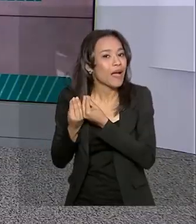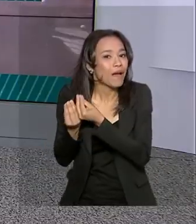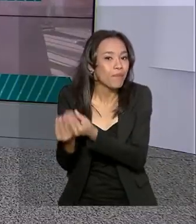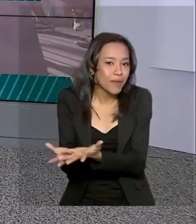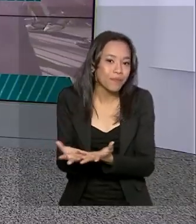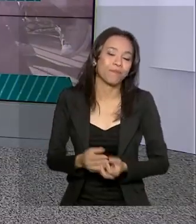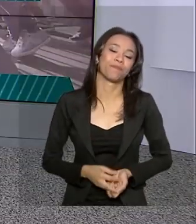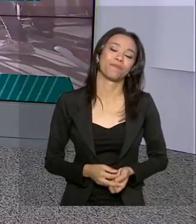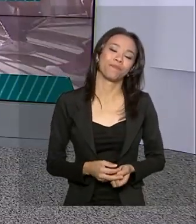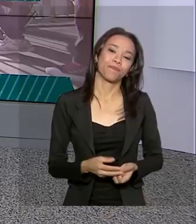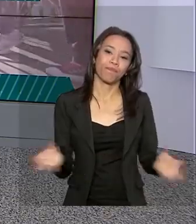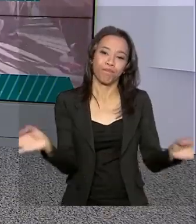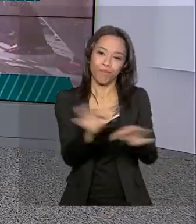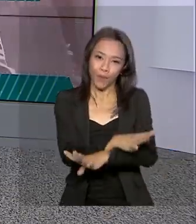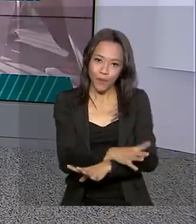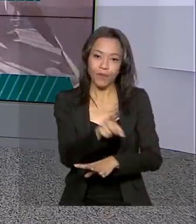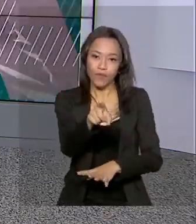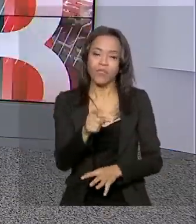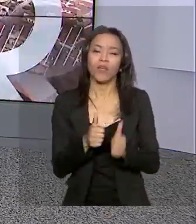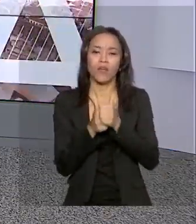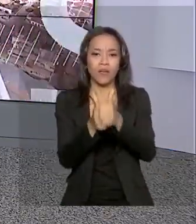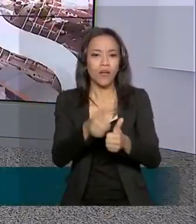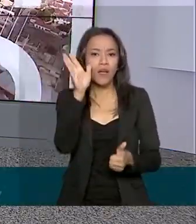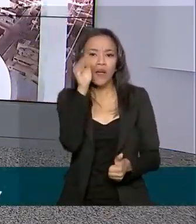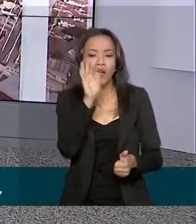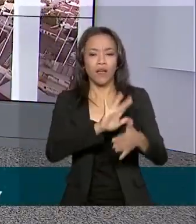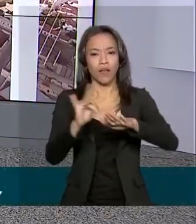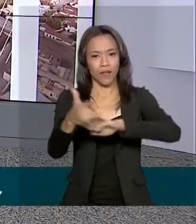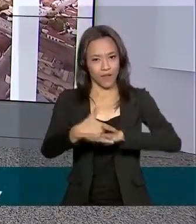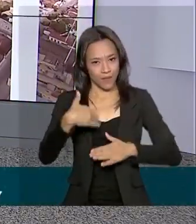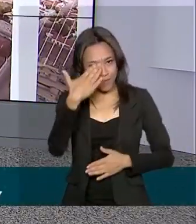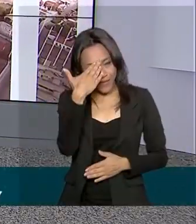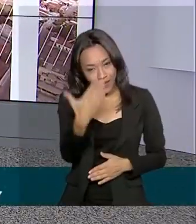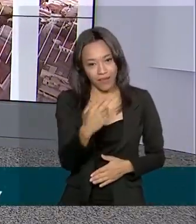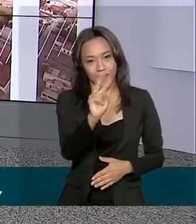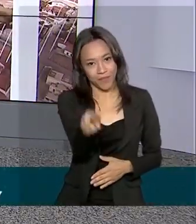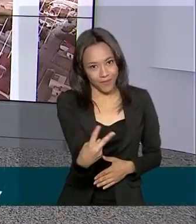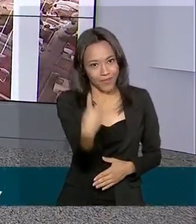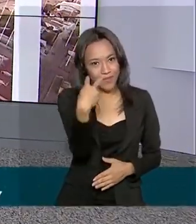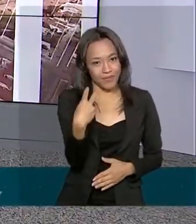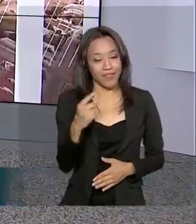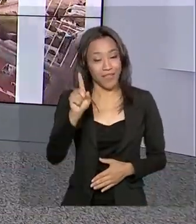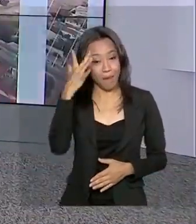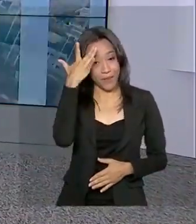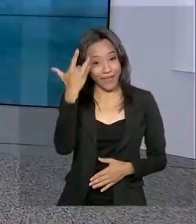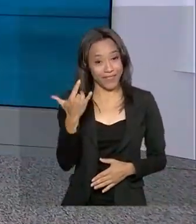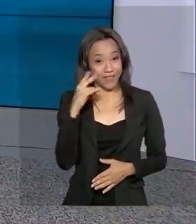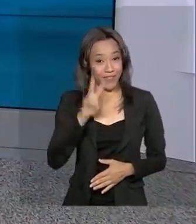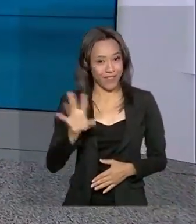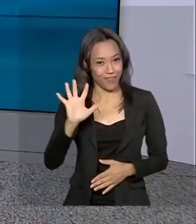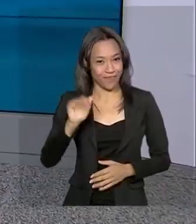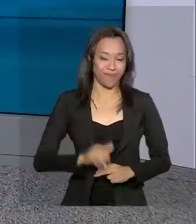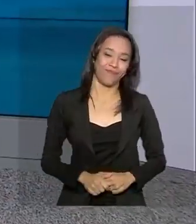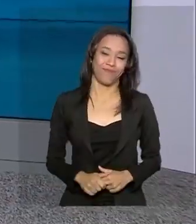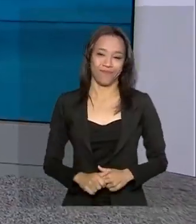O Brasil em Dia termina aqui. Nos acompanhe também pelas redes sociais. Obrigada pela companhia e a gente se vê amanhã. Até lá!